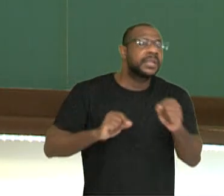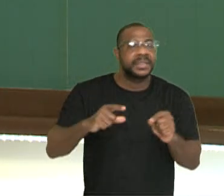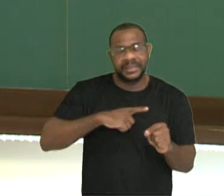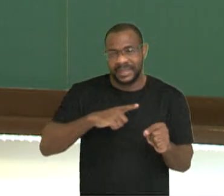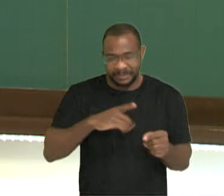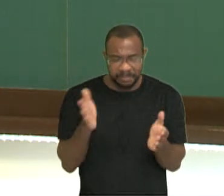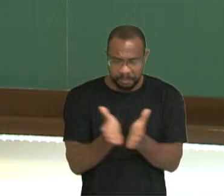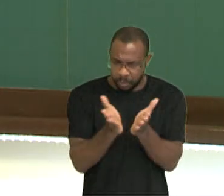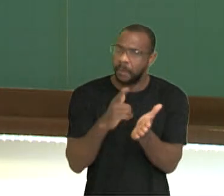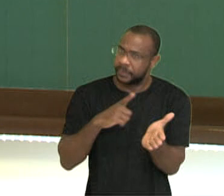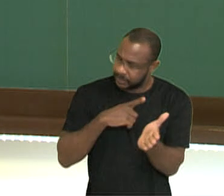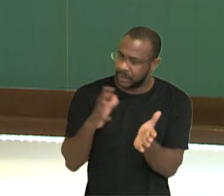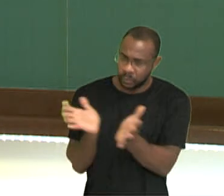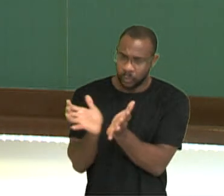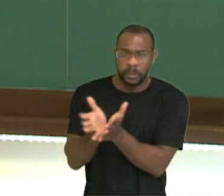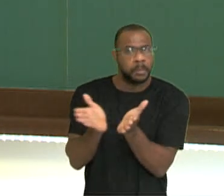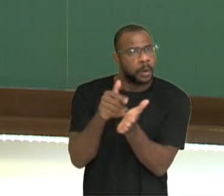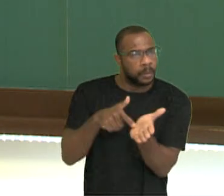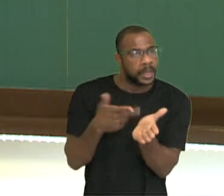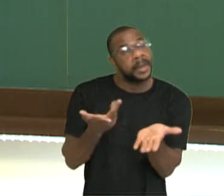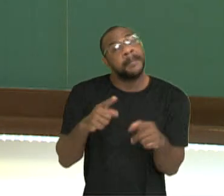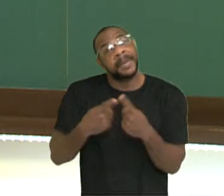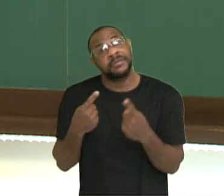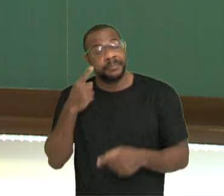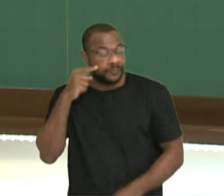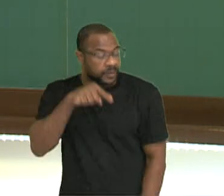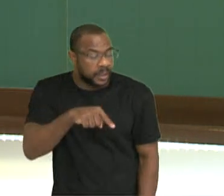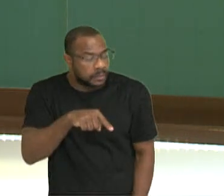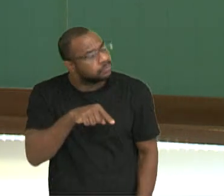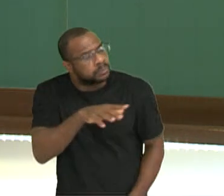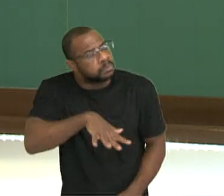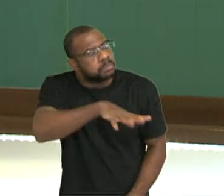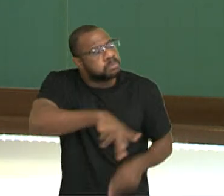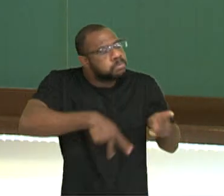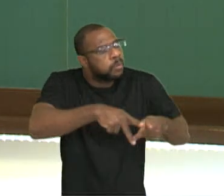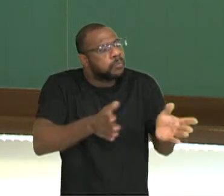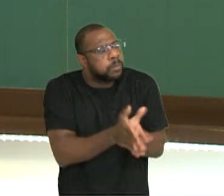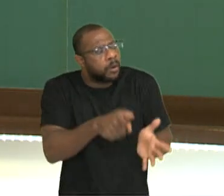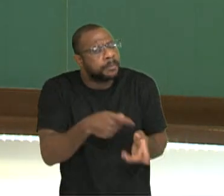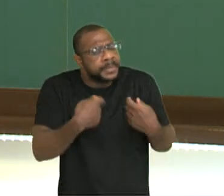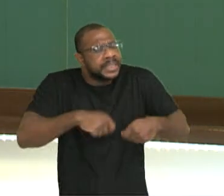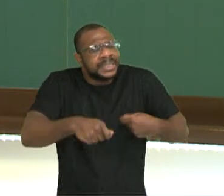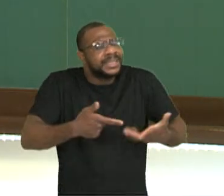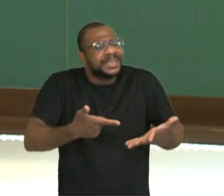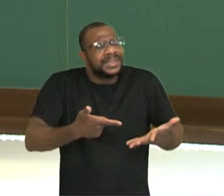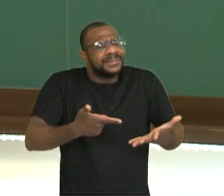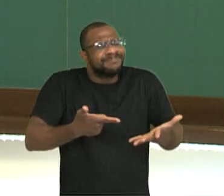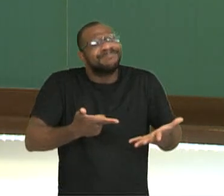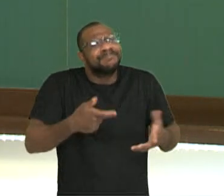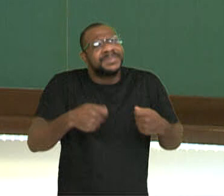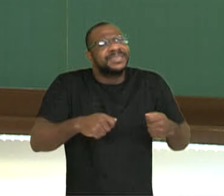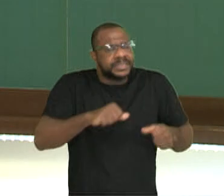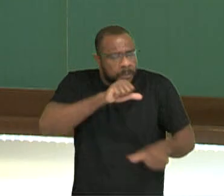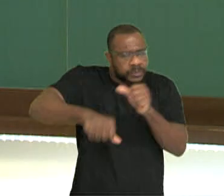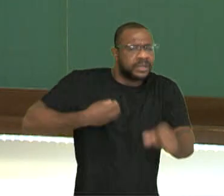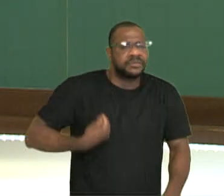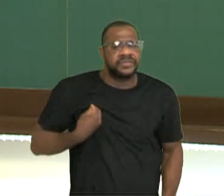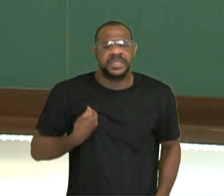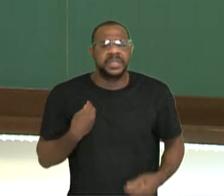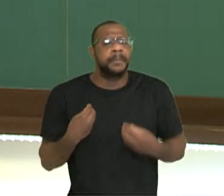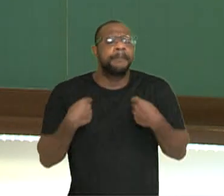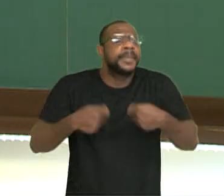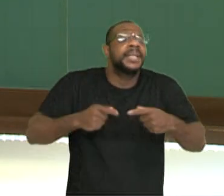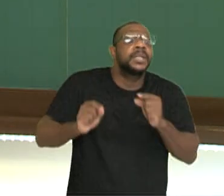população pobre é verificar quanto essa população precisa para sair dessa situação. Então a análise tem que ir